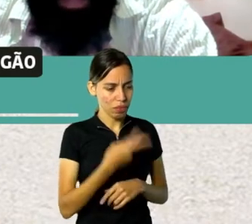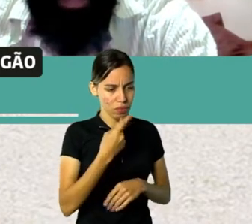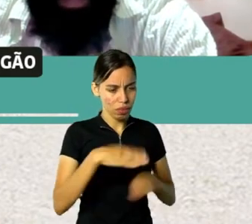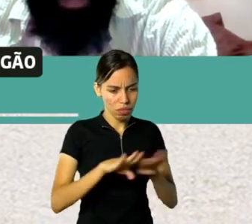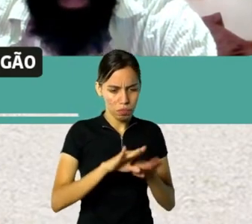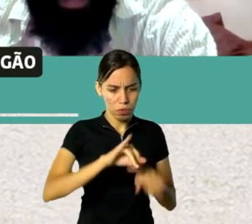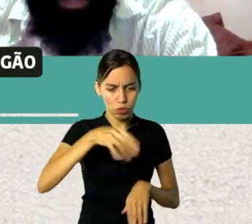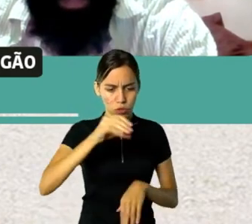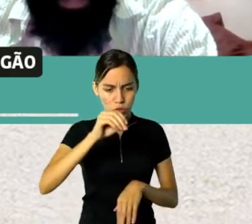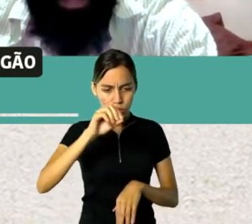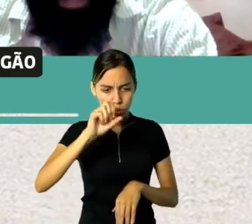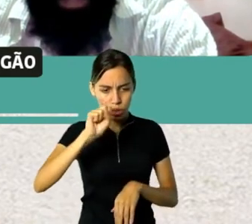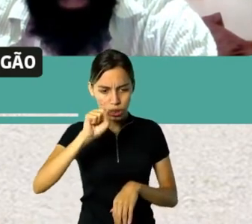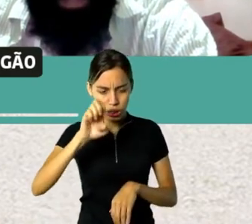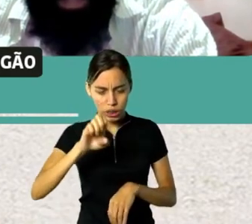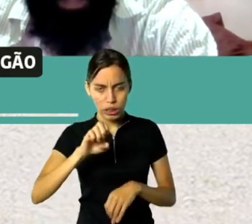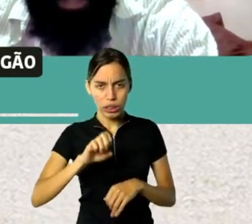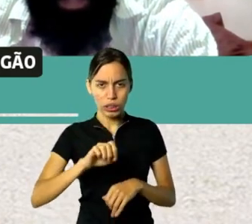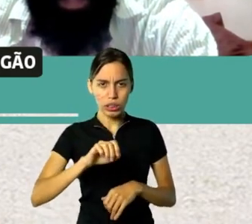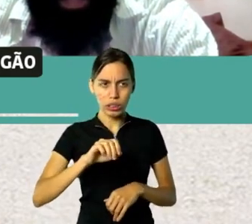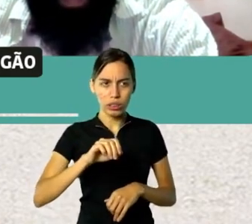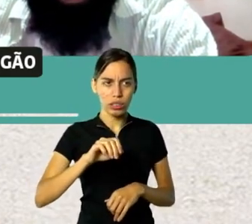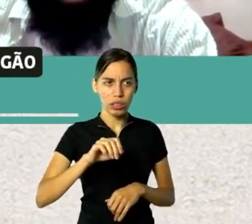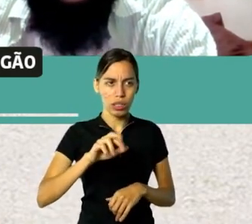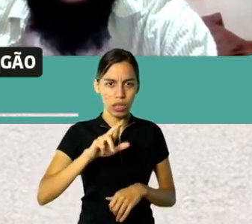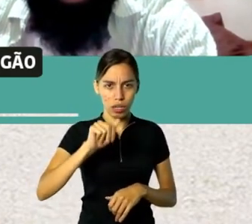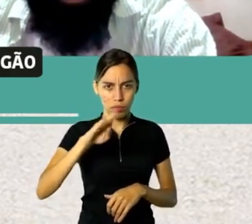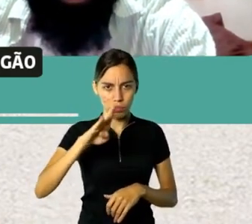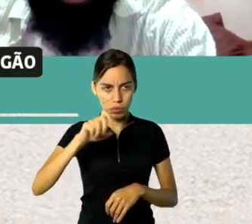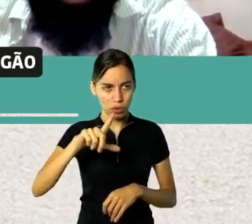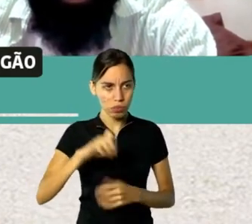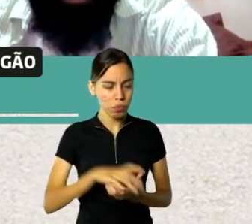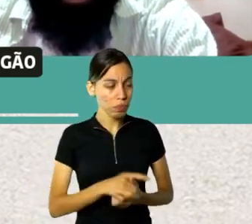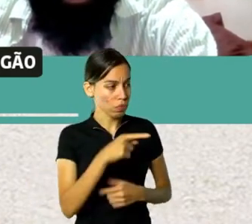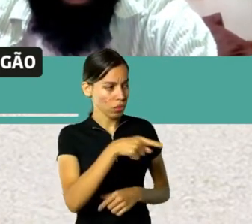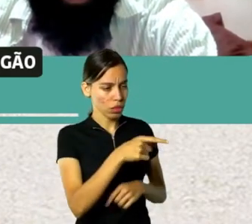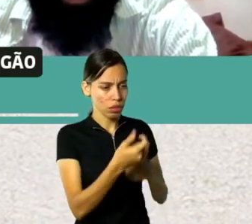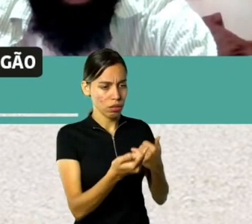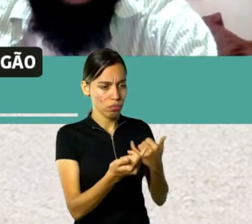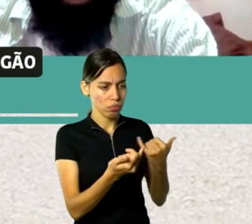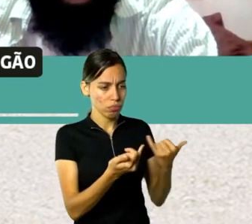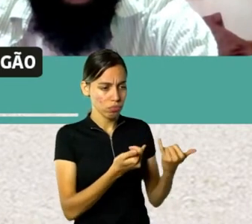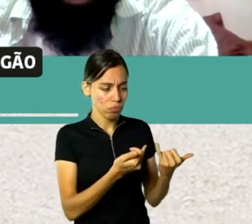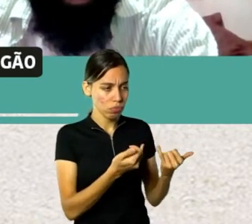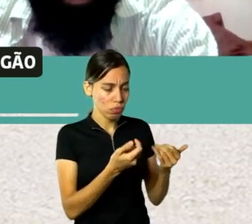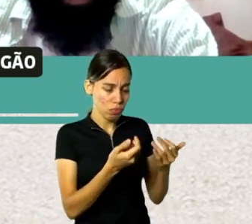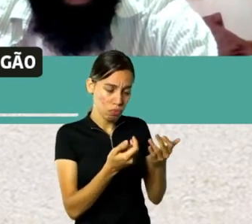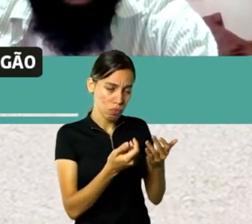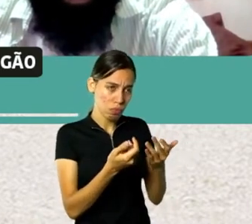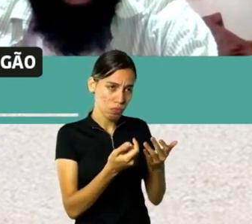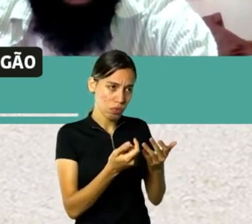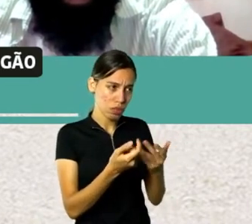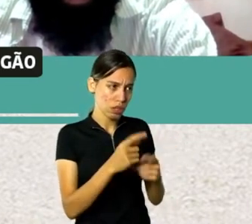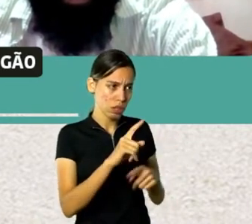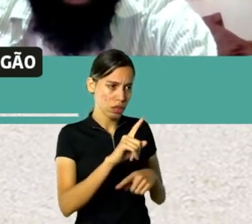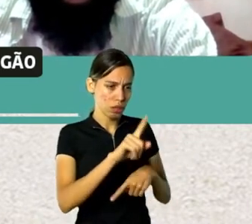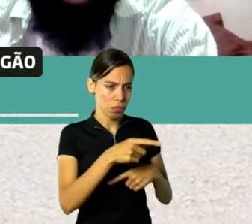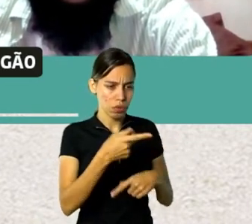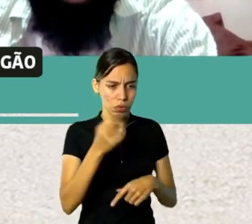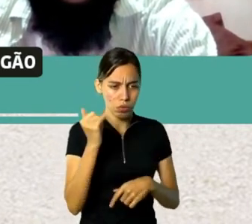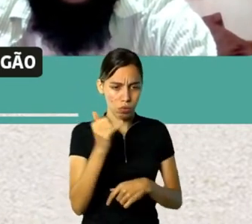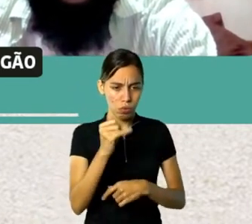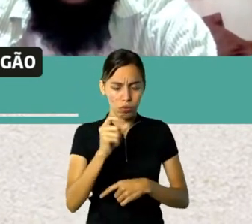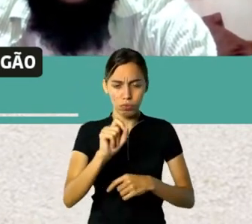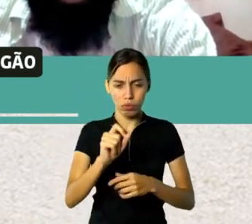Essa lembrança de ter acontecido no Jornal Binômio, lá no seu texto, e depois você reencontra com ele e vira fonte para as suas